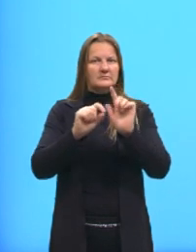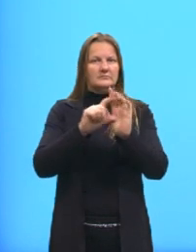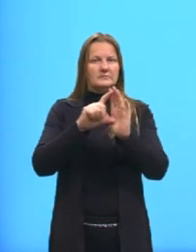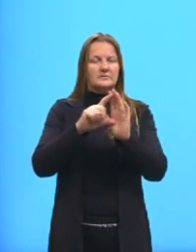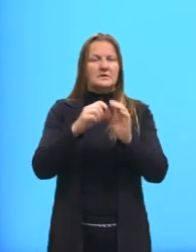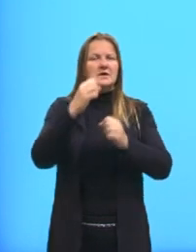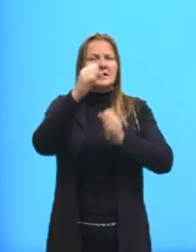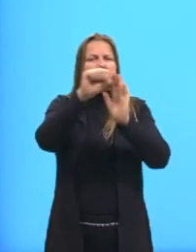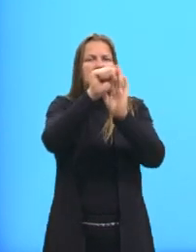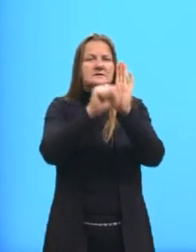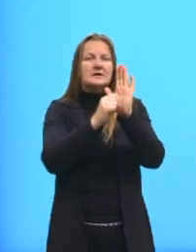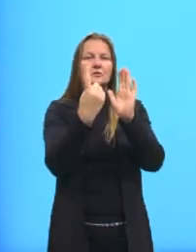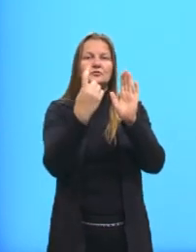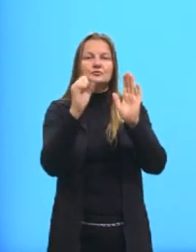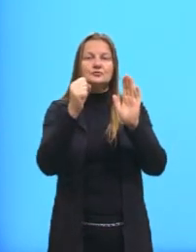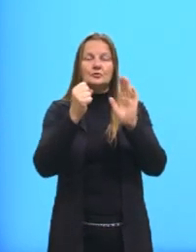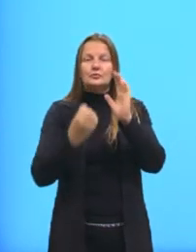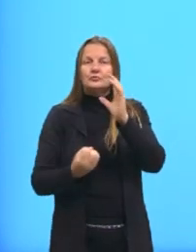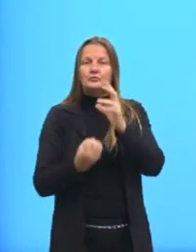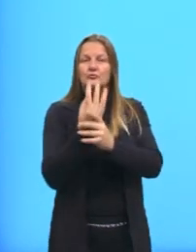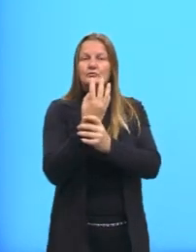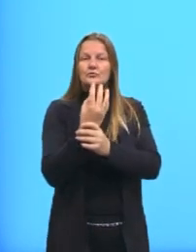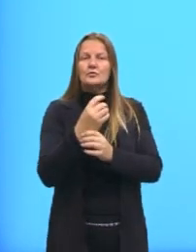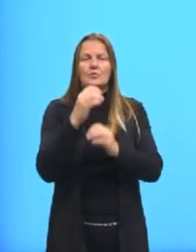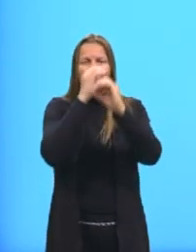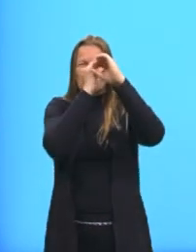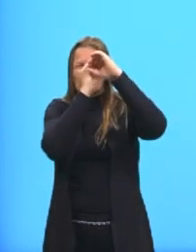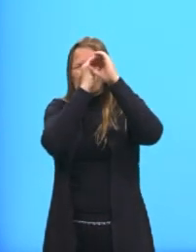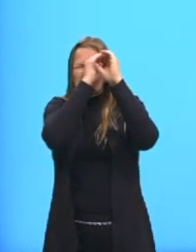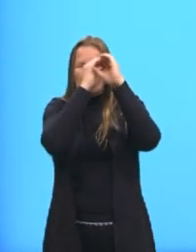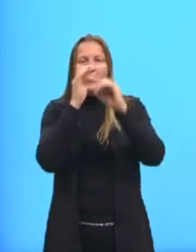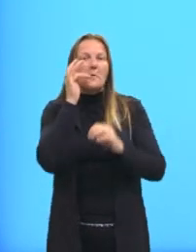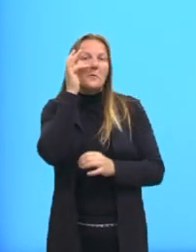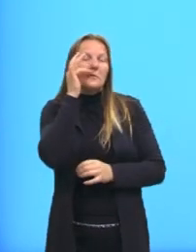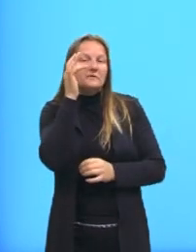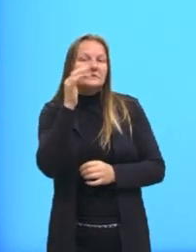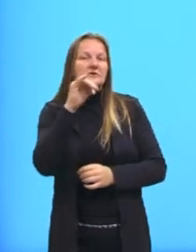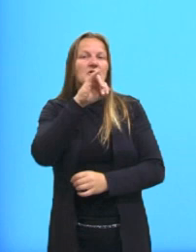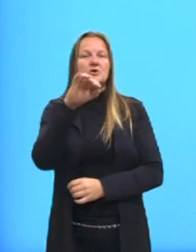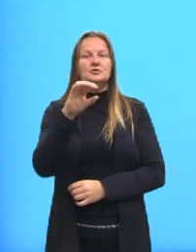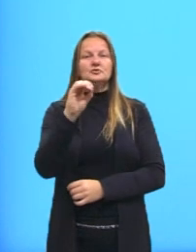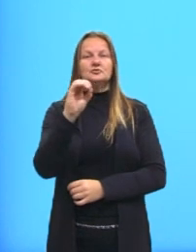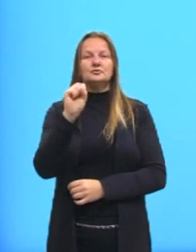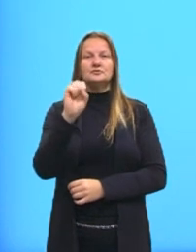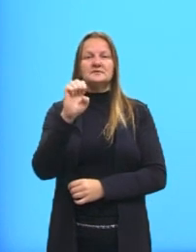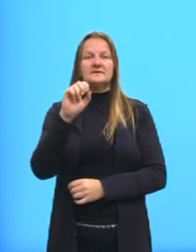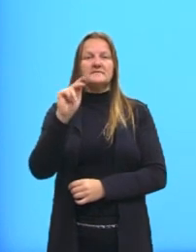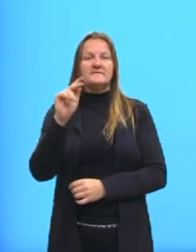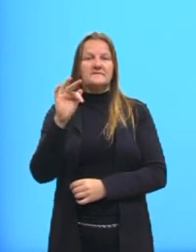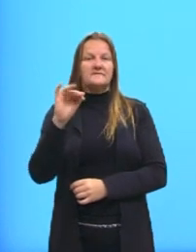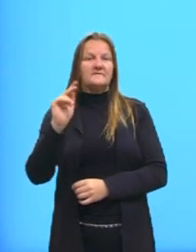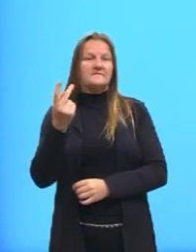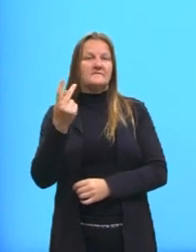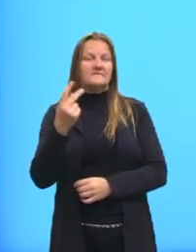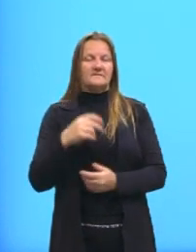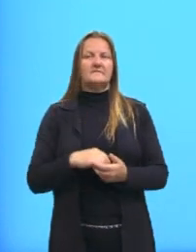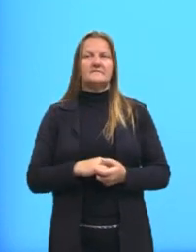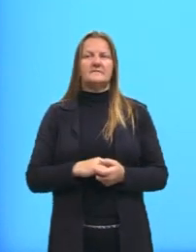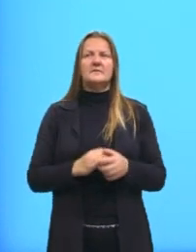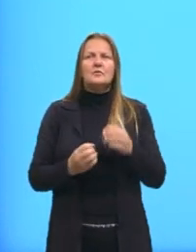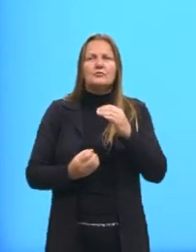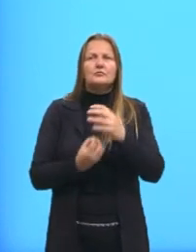século XVIII pelo astrônomo francês Joseph Nicolas de Lyon, a partir da